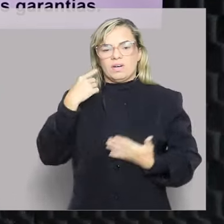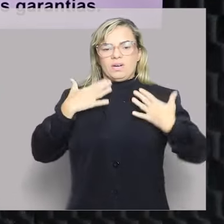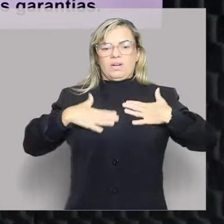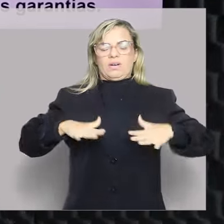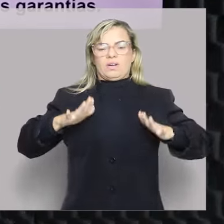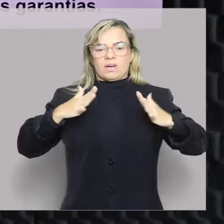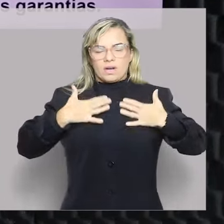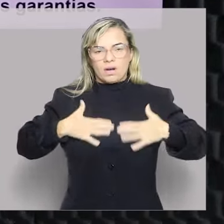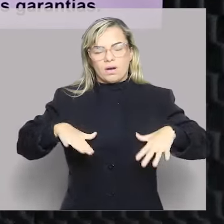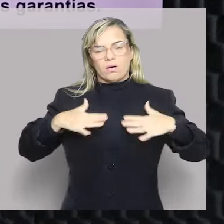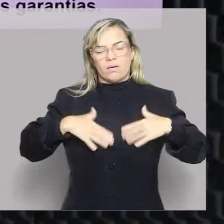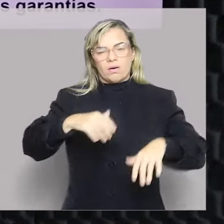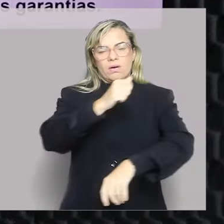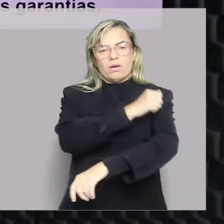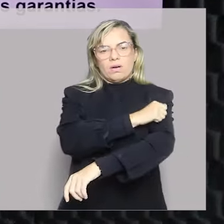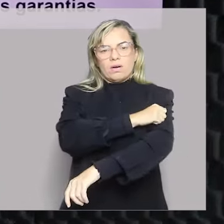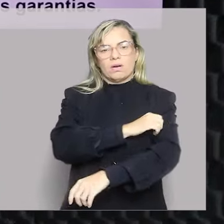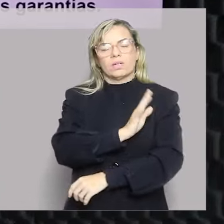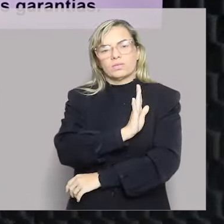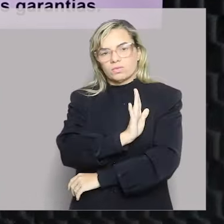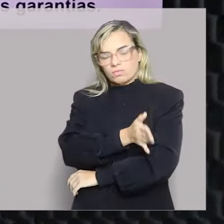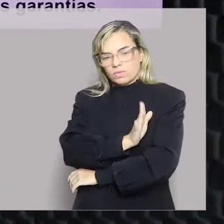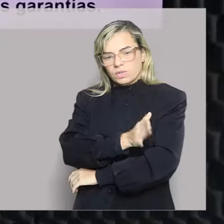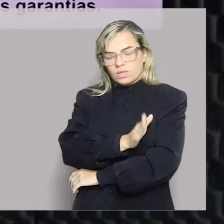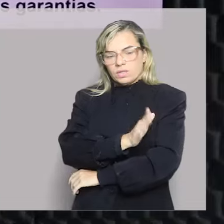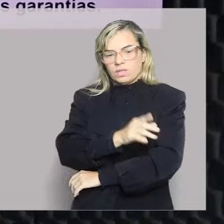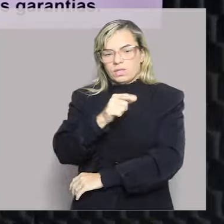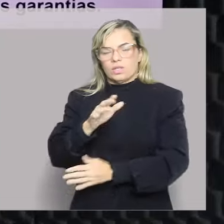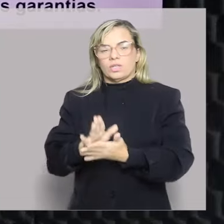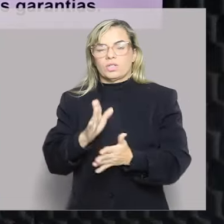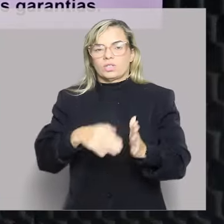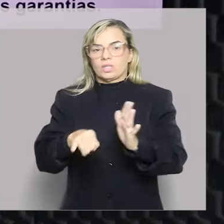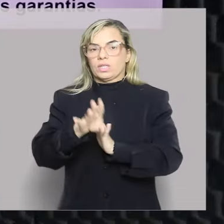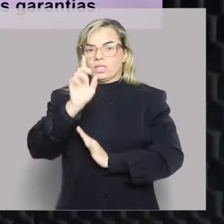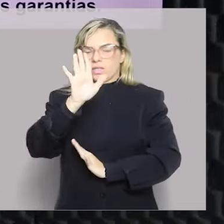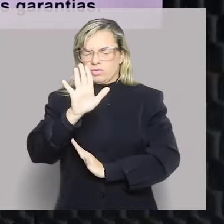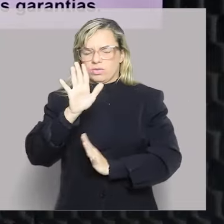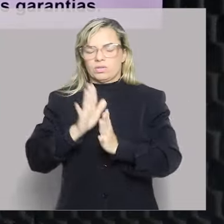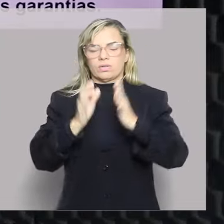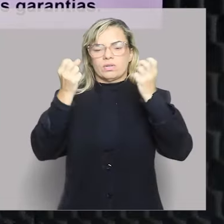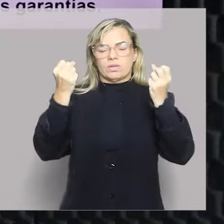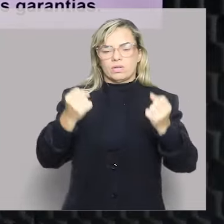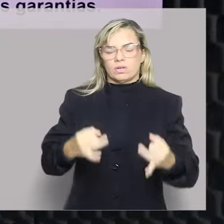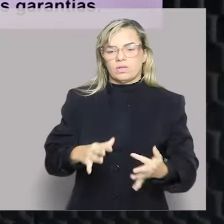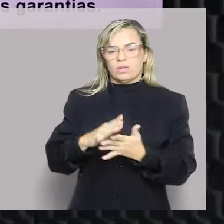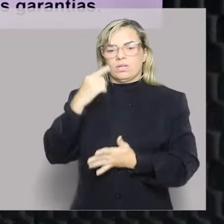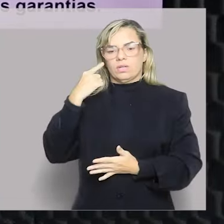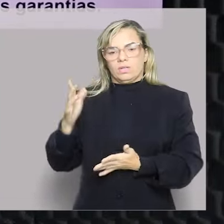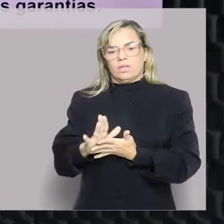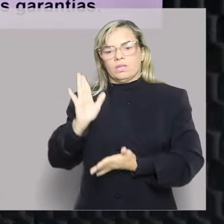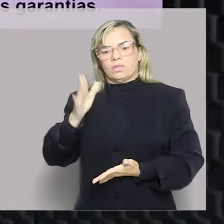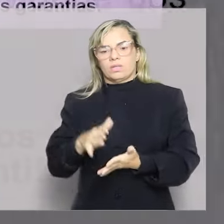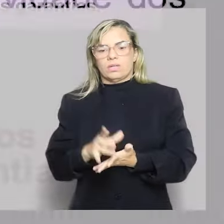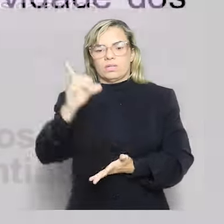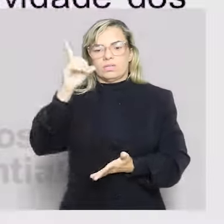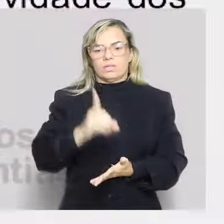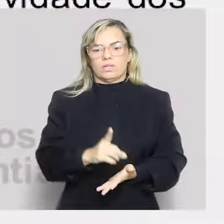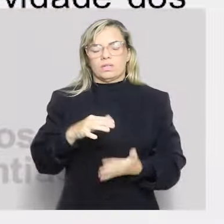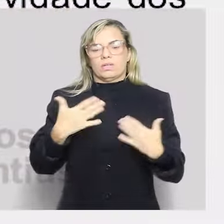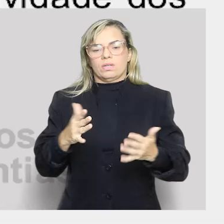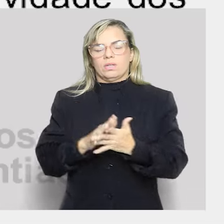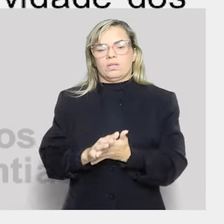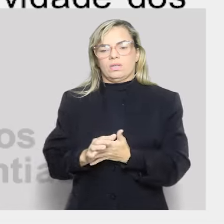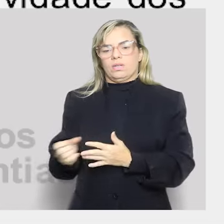calma, calabreso. Já, já a gente chega lá. Você já sabe o é direito fundamental? Então, vamos ver agora